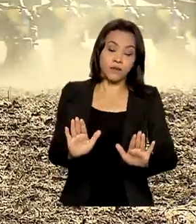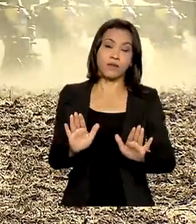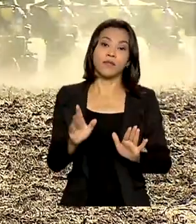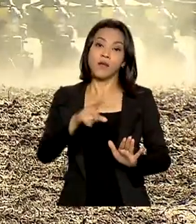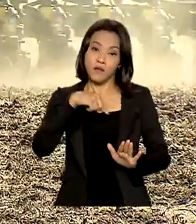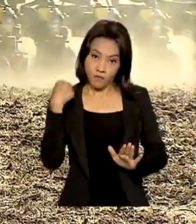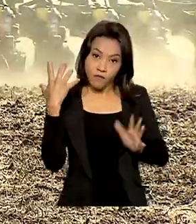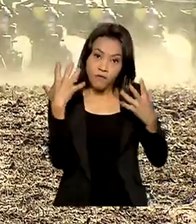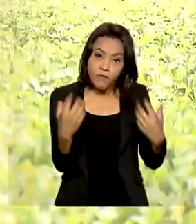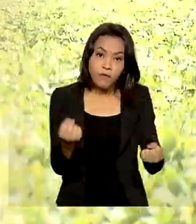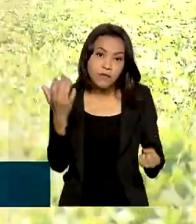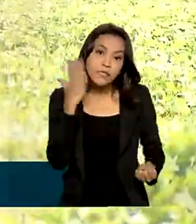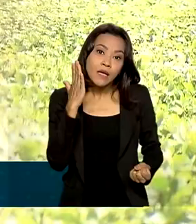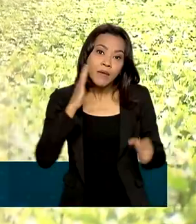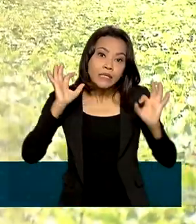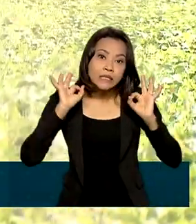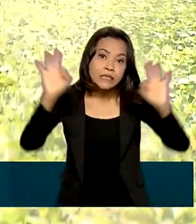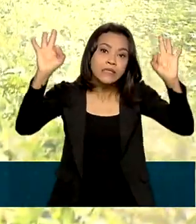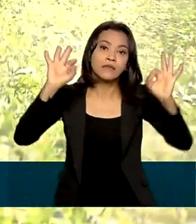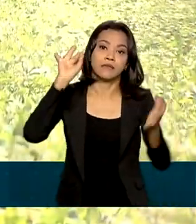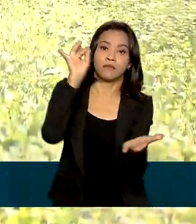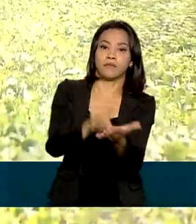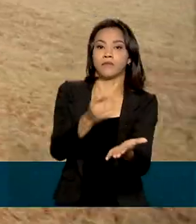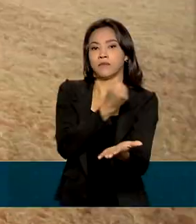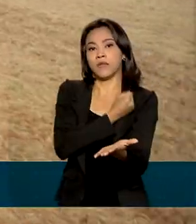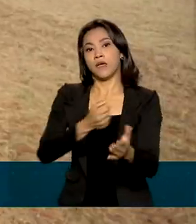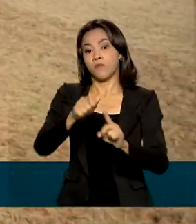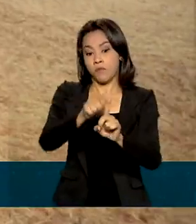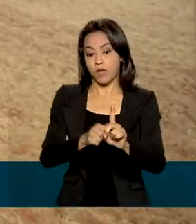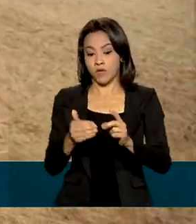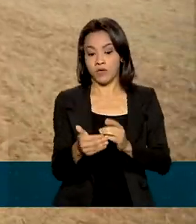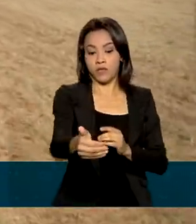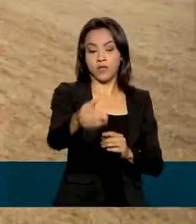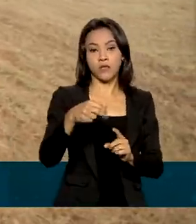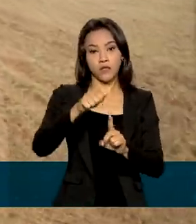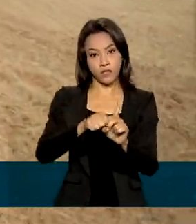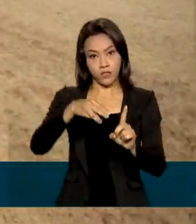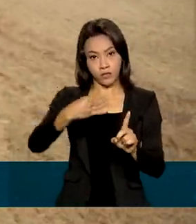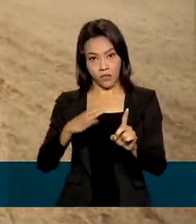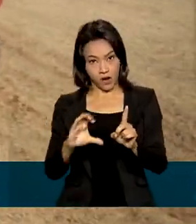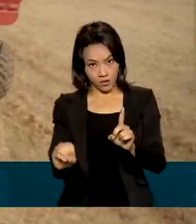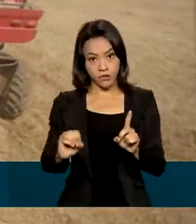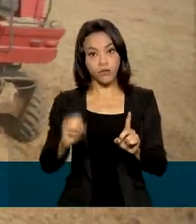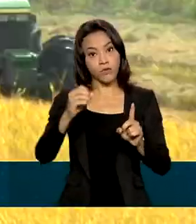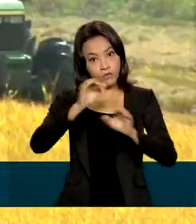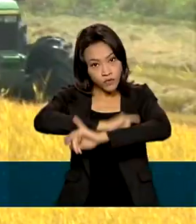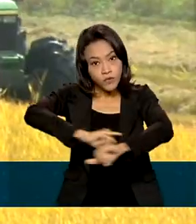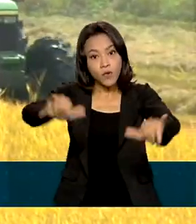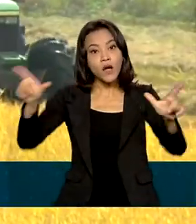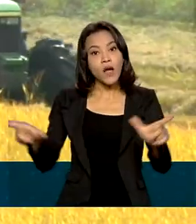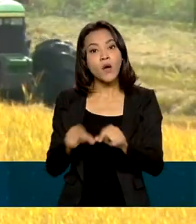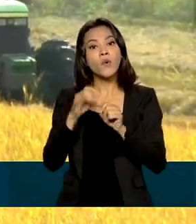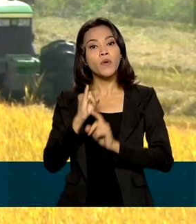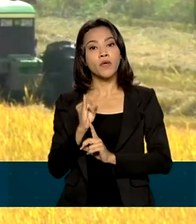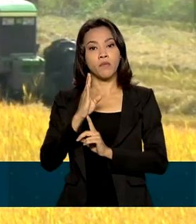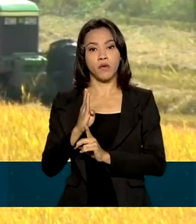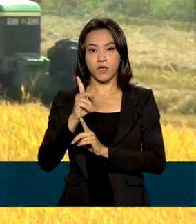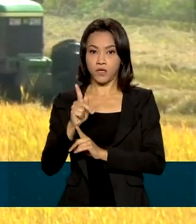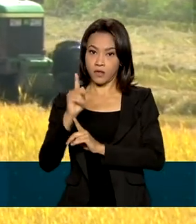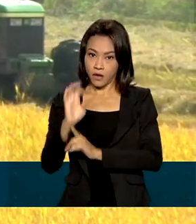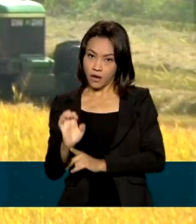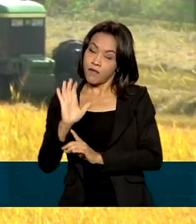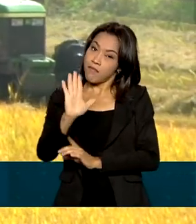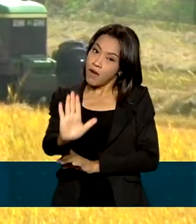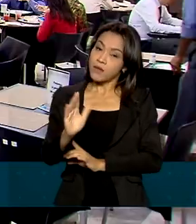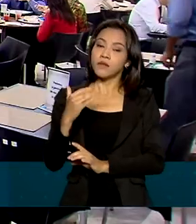só vamos saber o número real em março de 2022, quando o IBGE publicar os seus resultados finais, mas eles devem ser um pouco